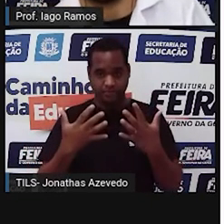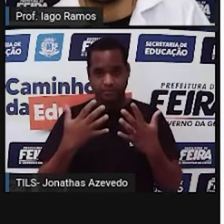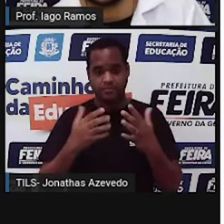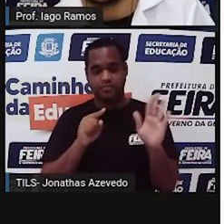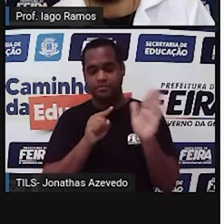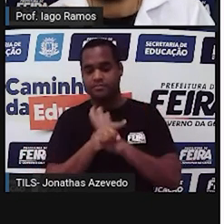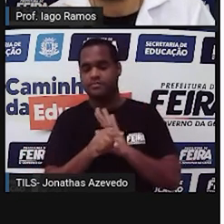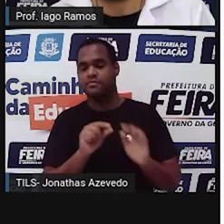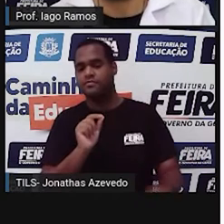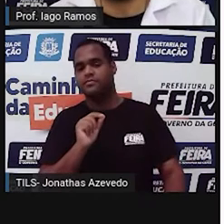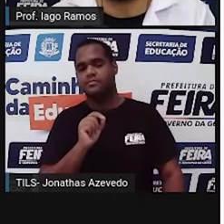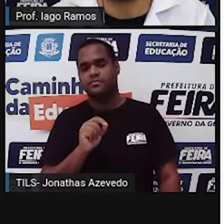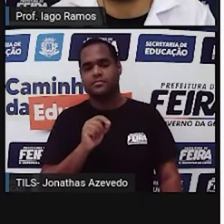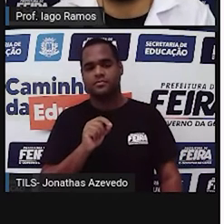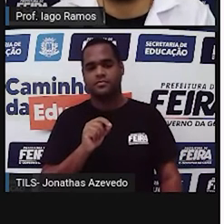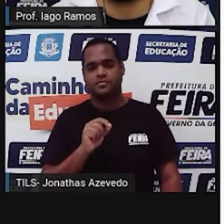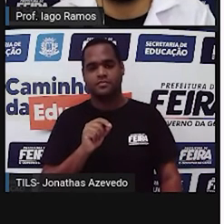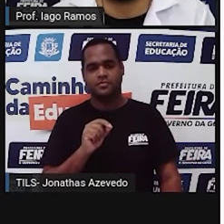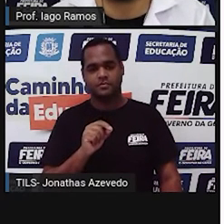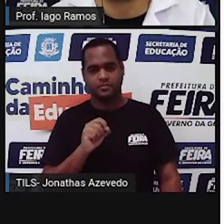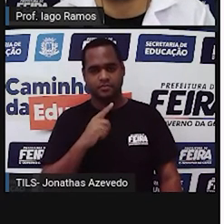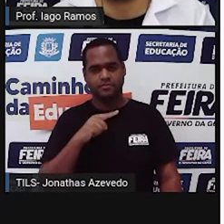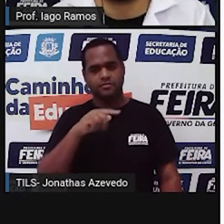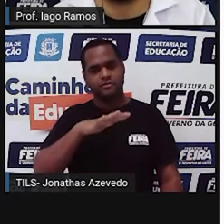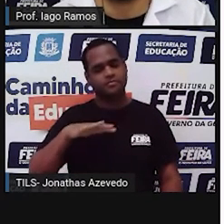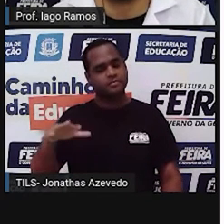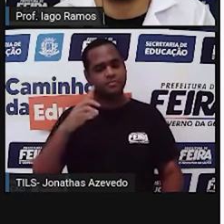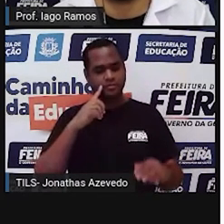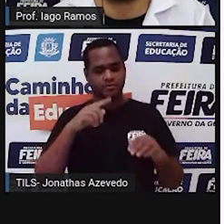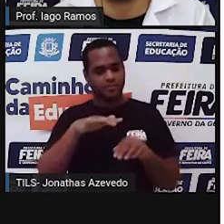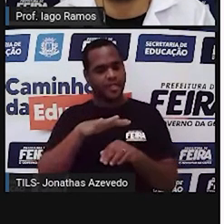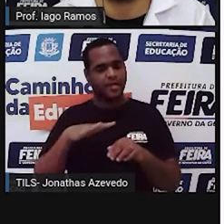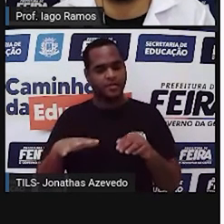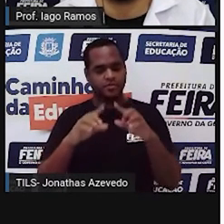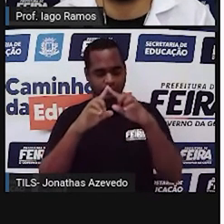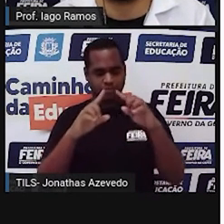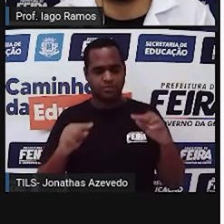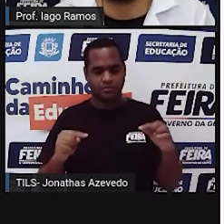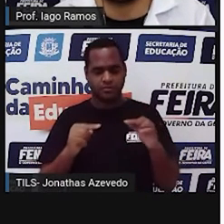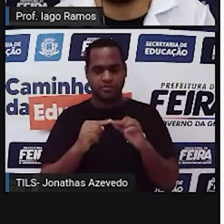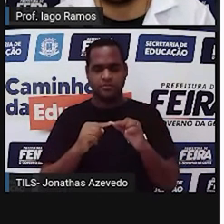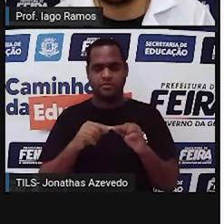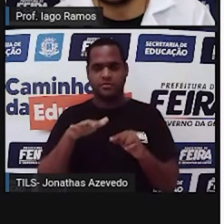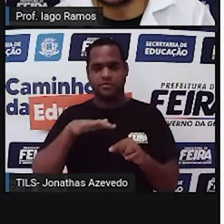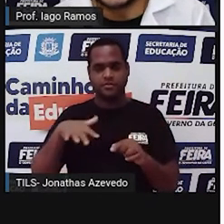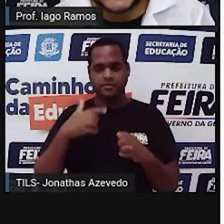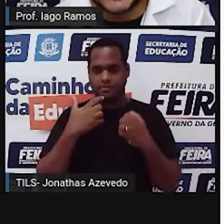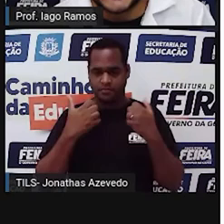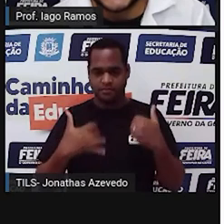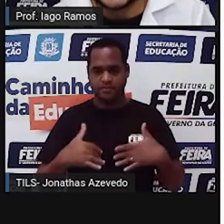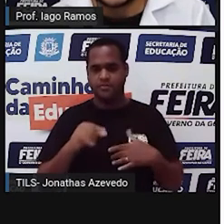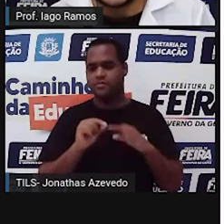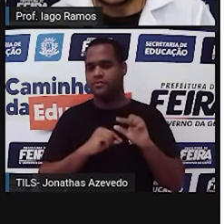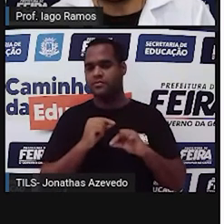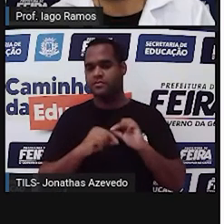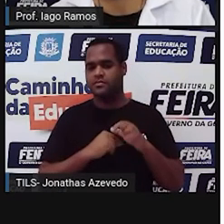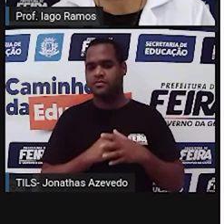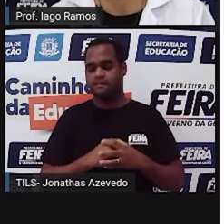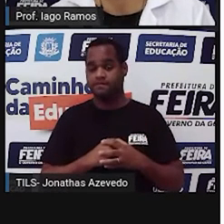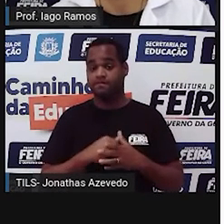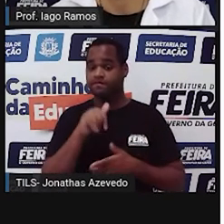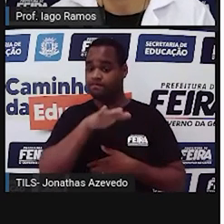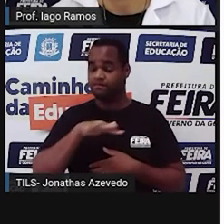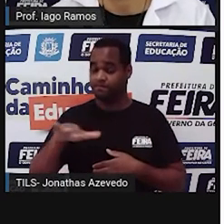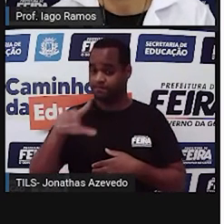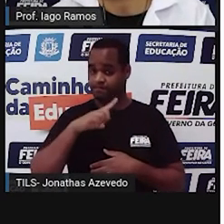pergunta? Por qual razão a área dos triângulos ficou determinada dessa maneira? A área